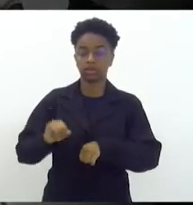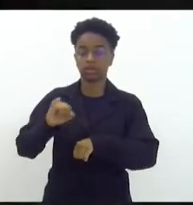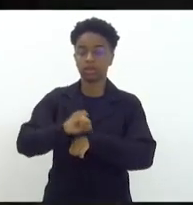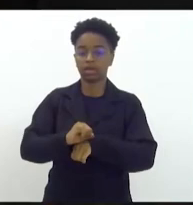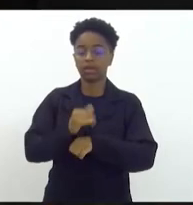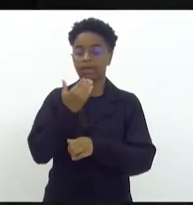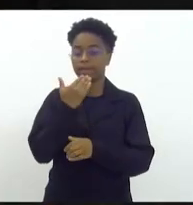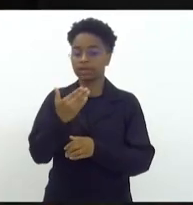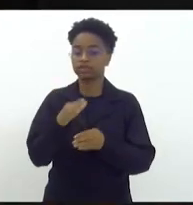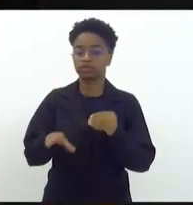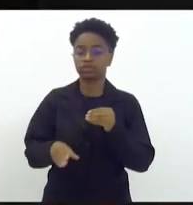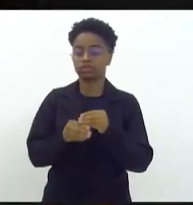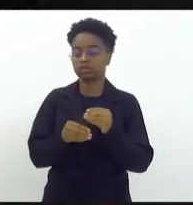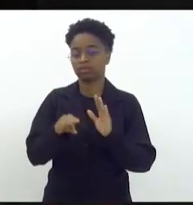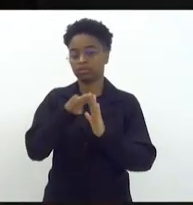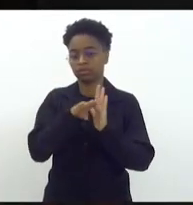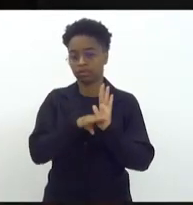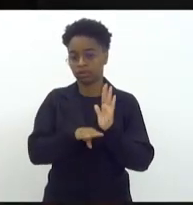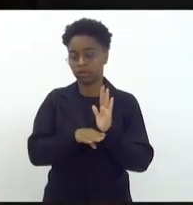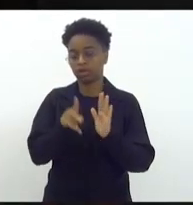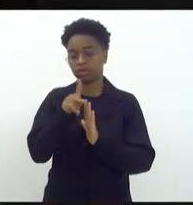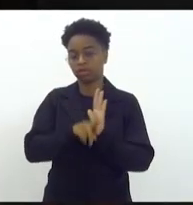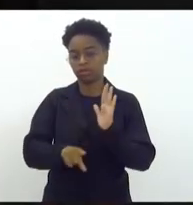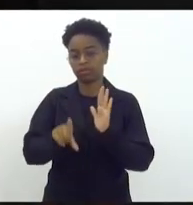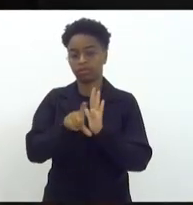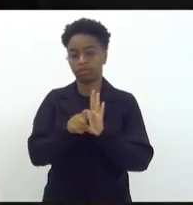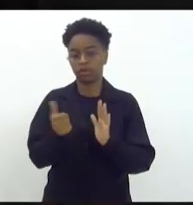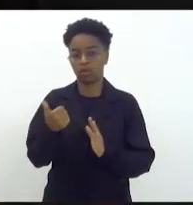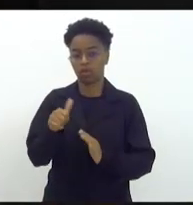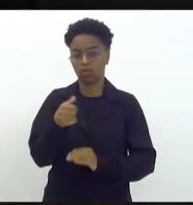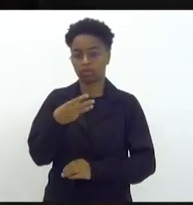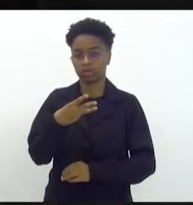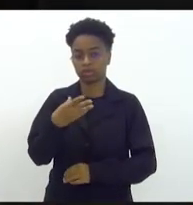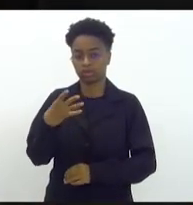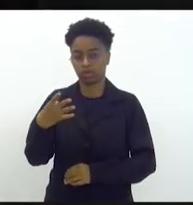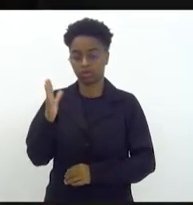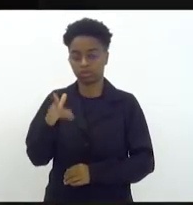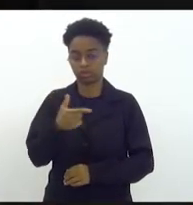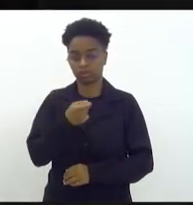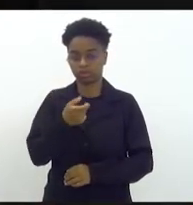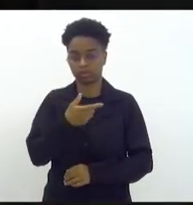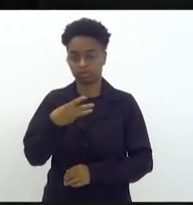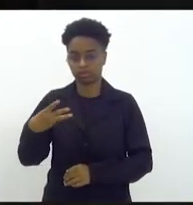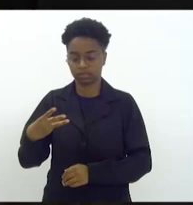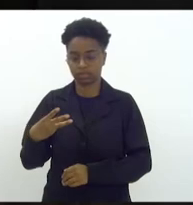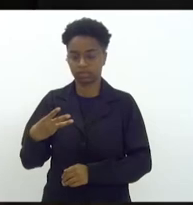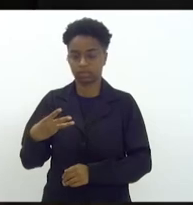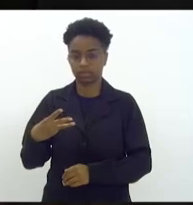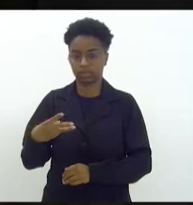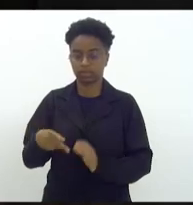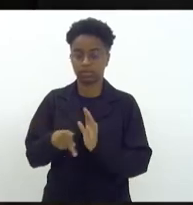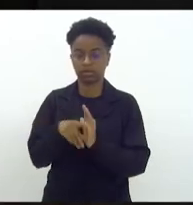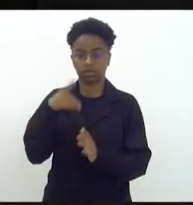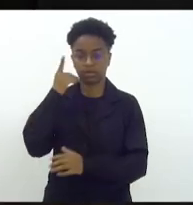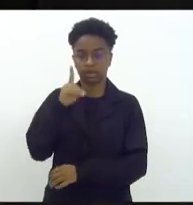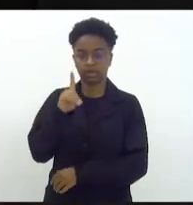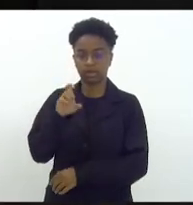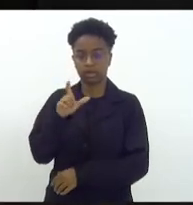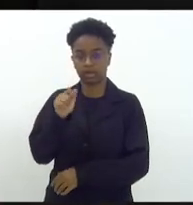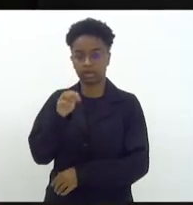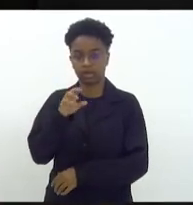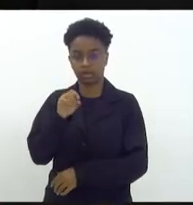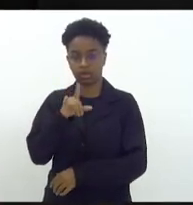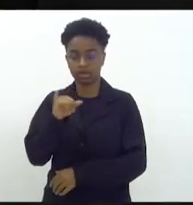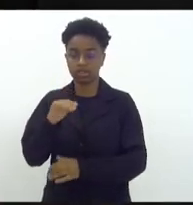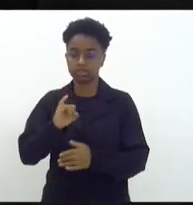requerimento de inclusão na ordem do dia do projeto de lei 1134-23 do deputado Guilherme Della Llori.